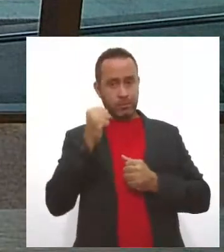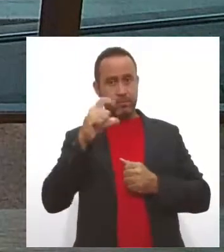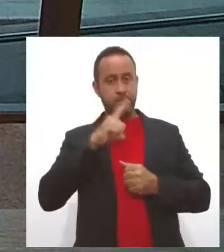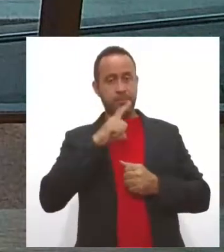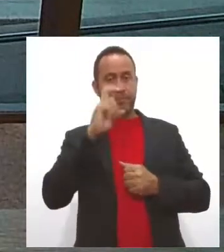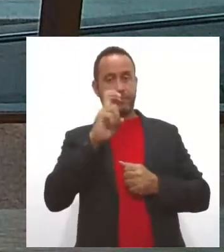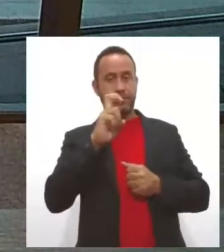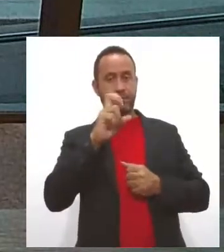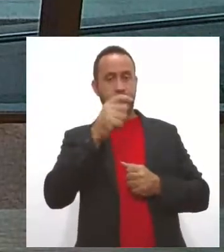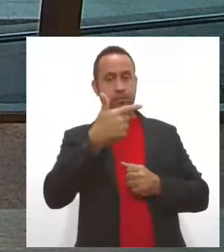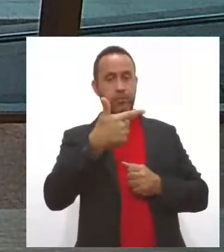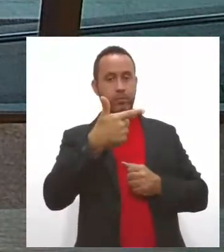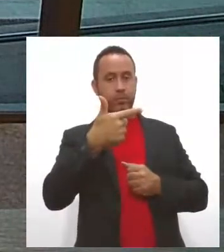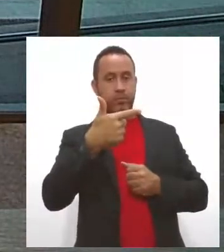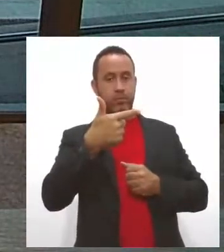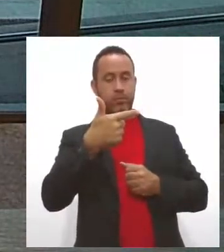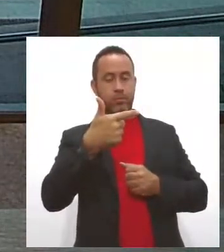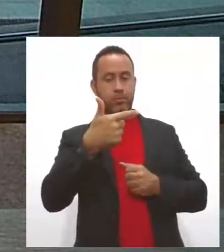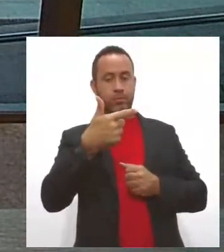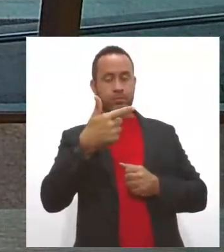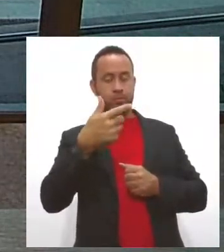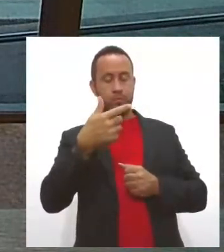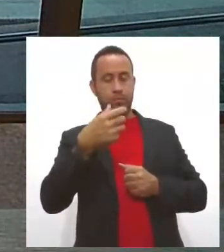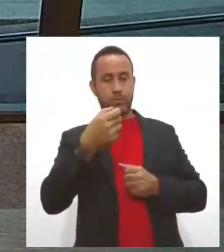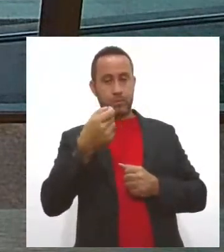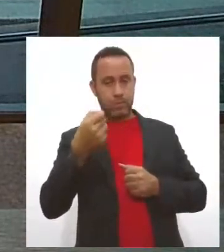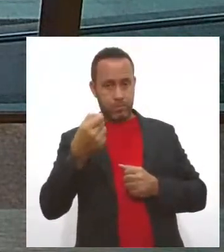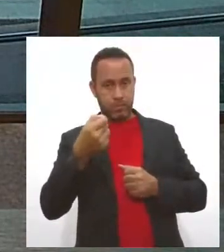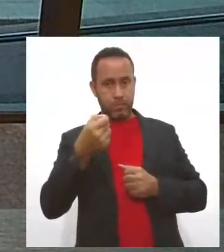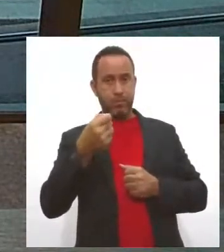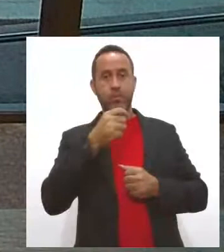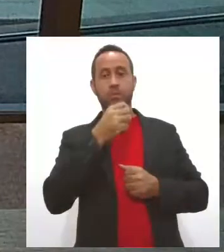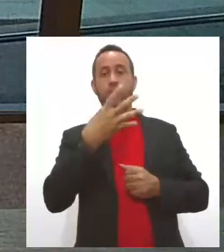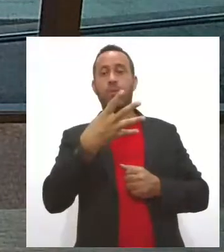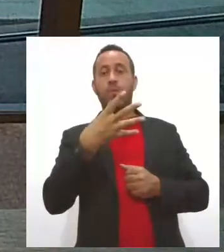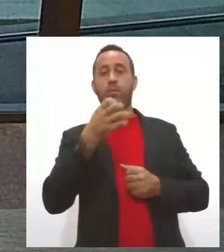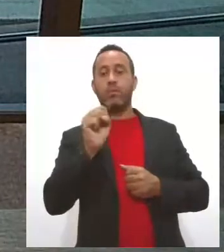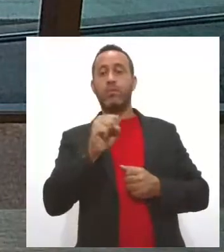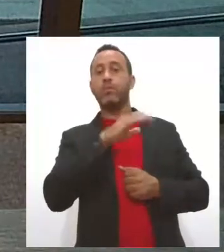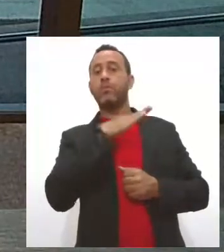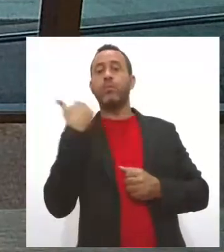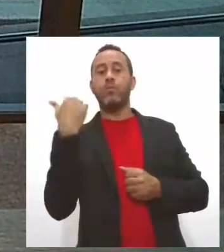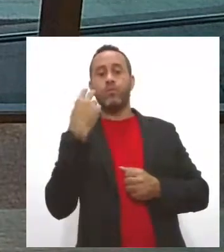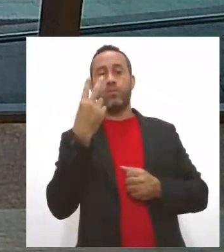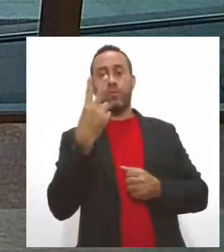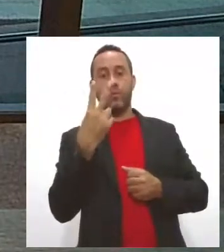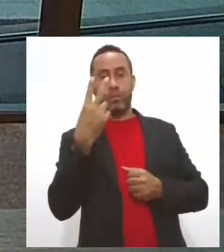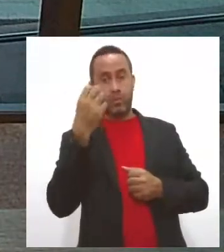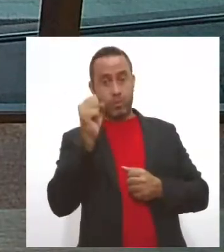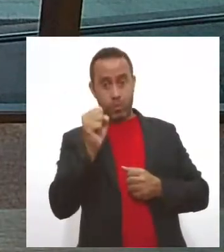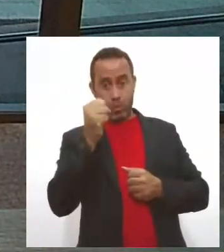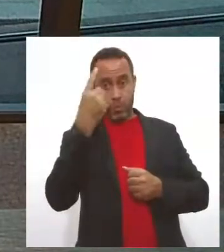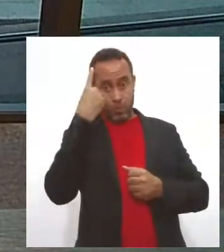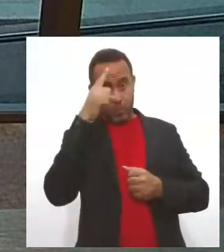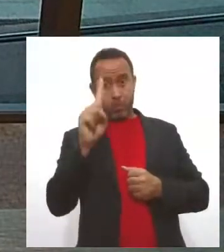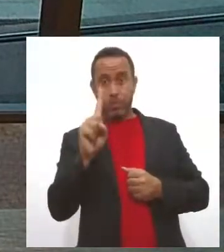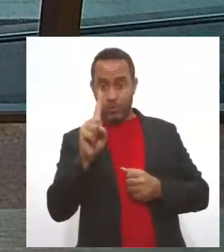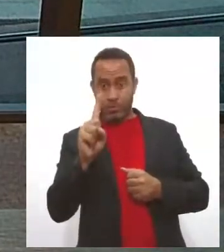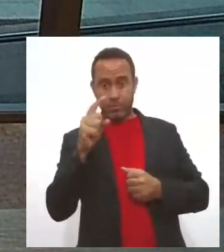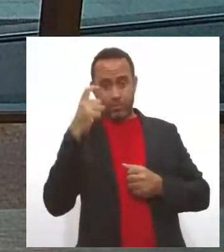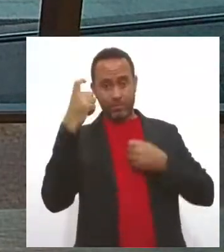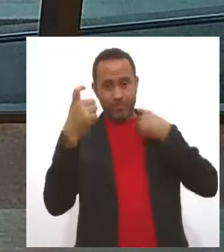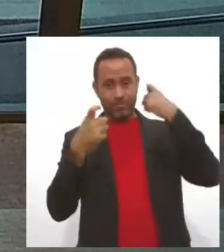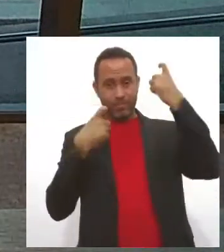mil duzentos casos com quarenta e oito mortos em oito dias. Então, a gente fica nessa preocupação, estão